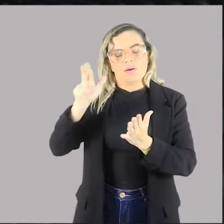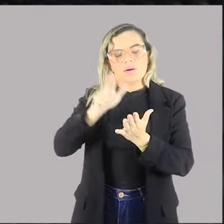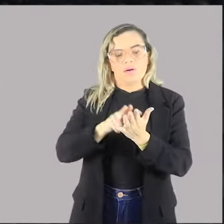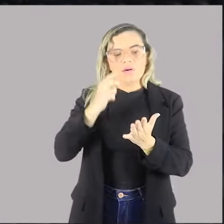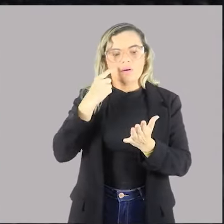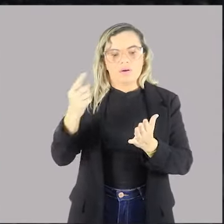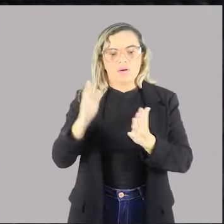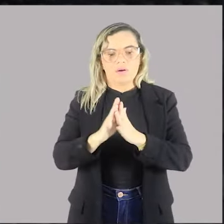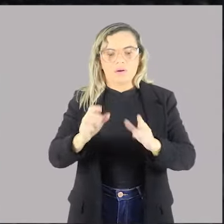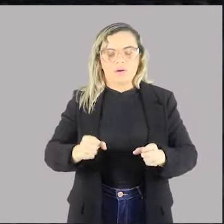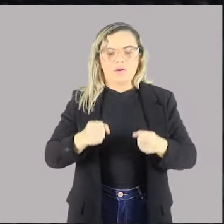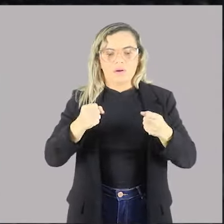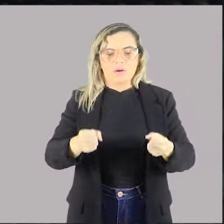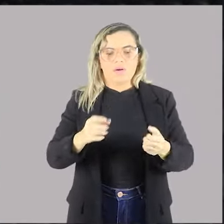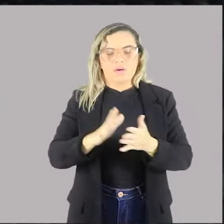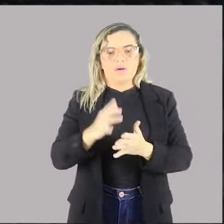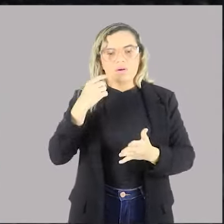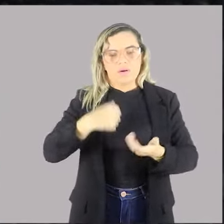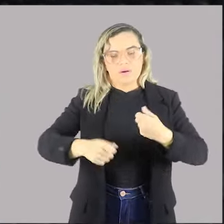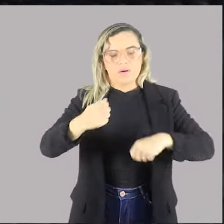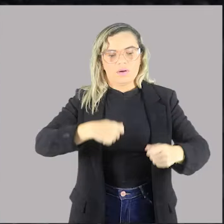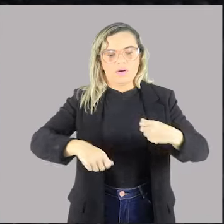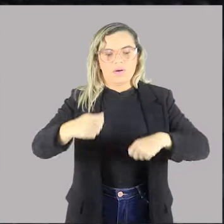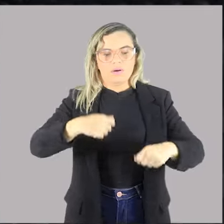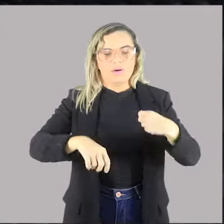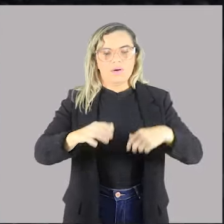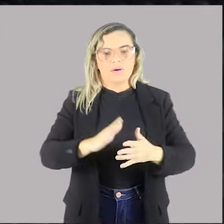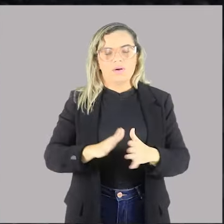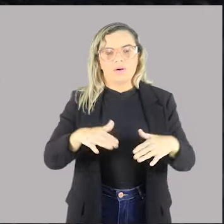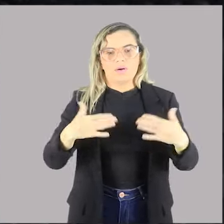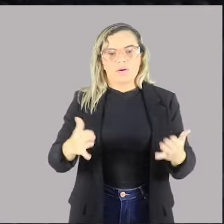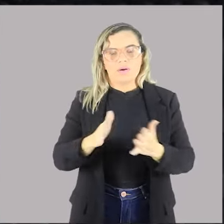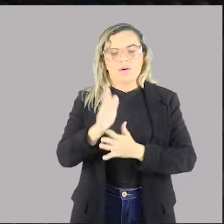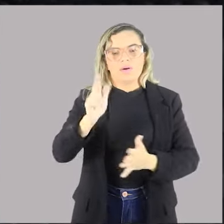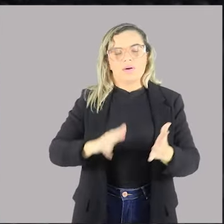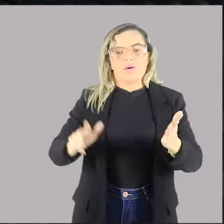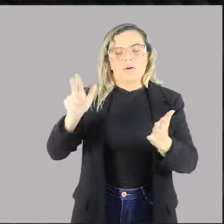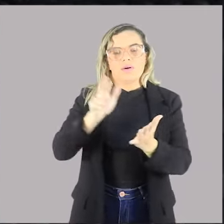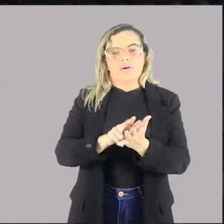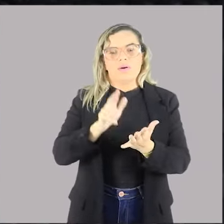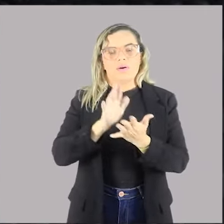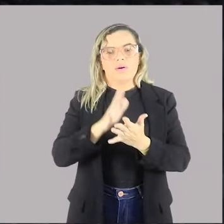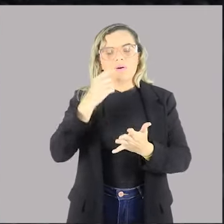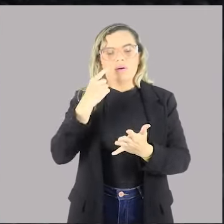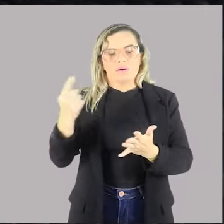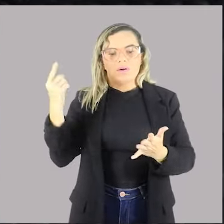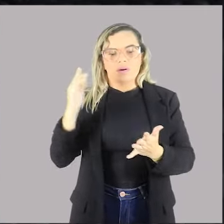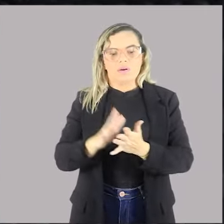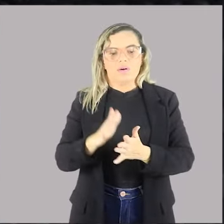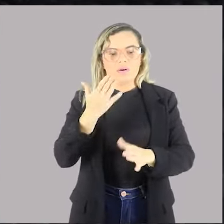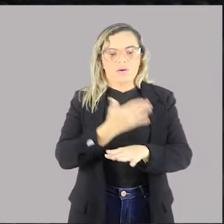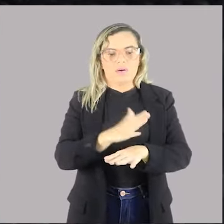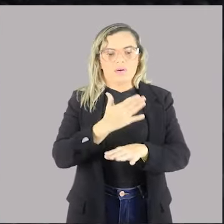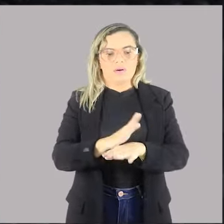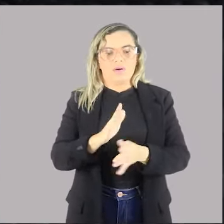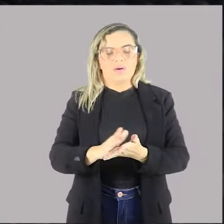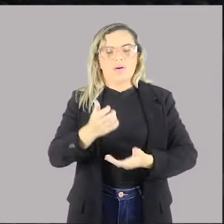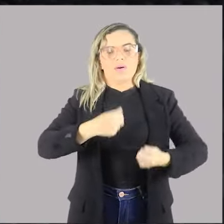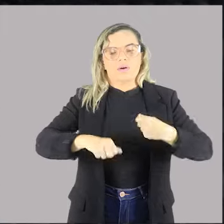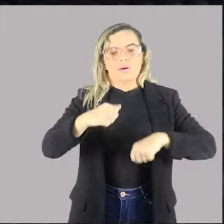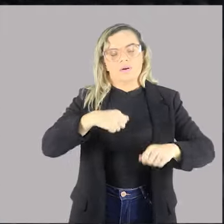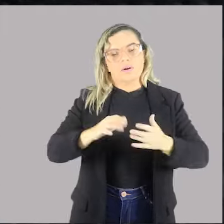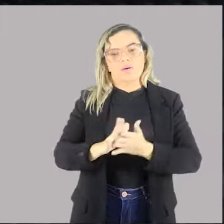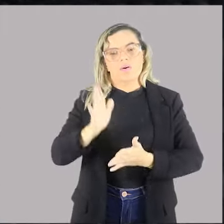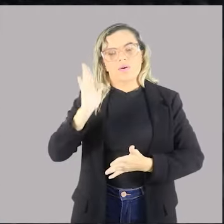é o poder de emitir atos administrativos, é o poder de emitir regulamento. Regulamento é o ato administrativo, como nós conversamos,